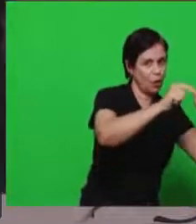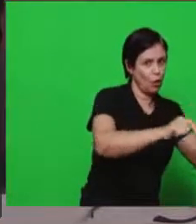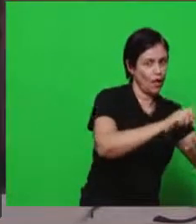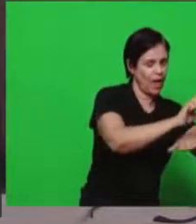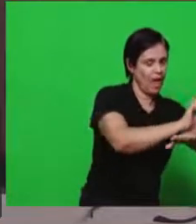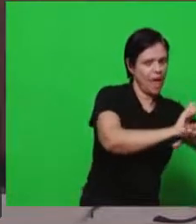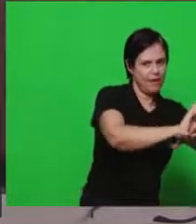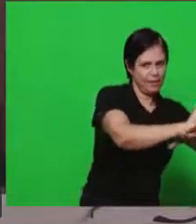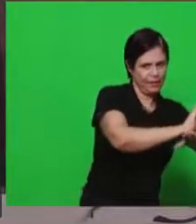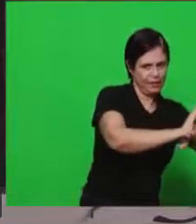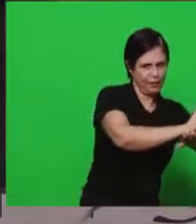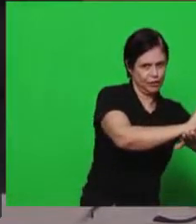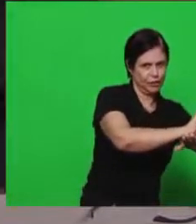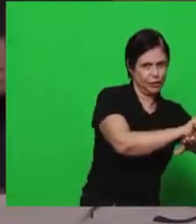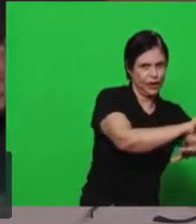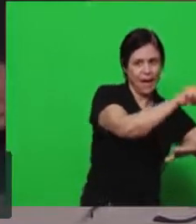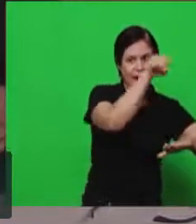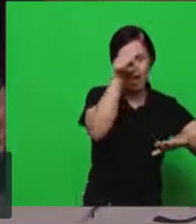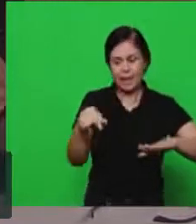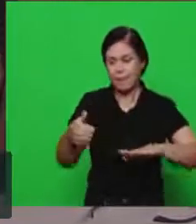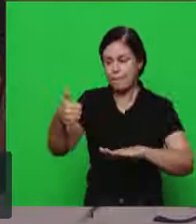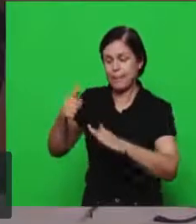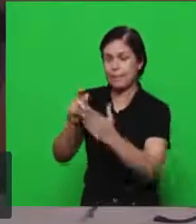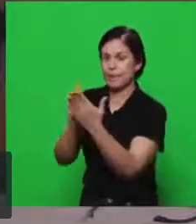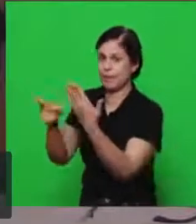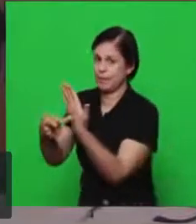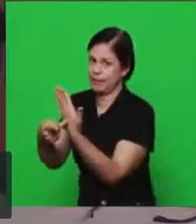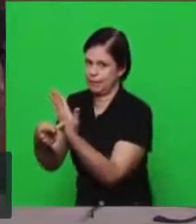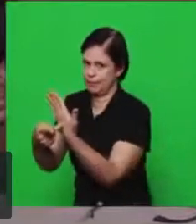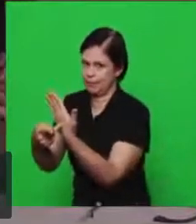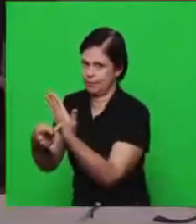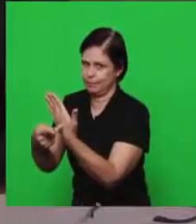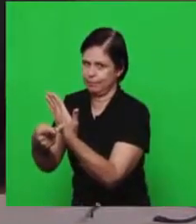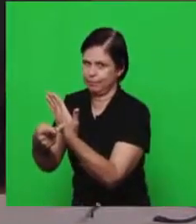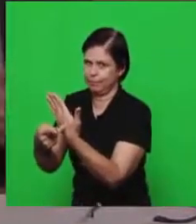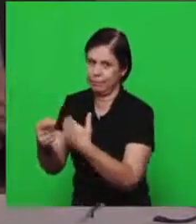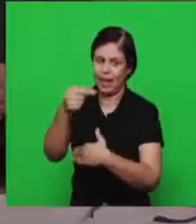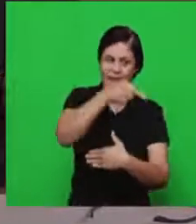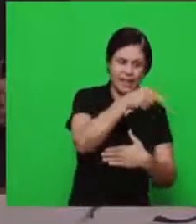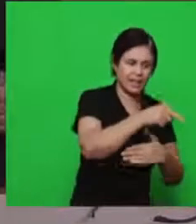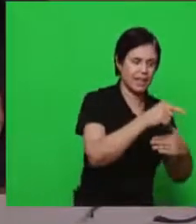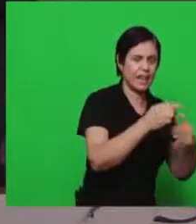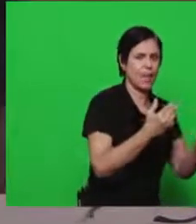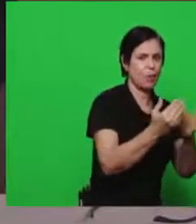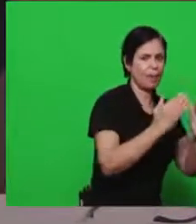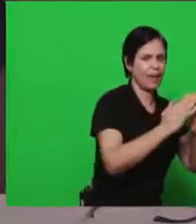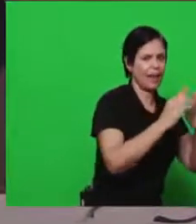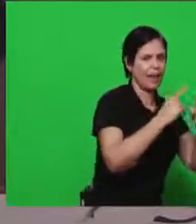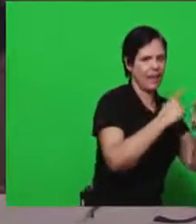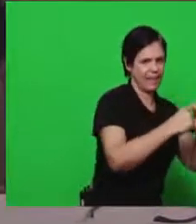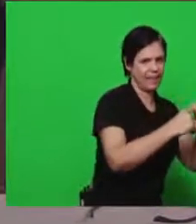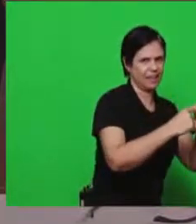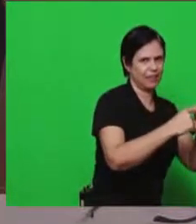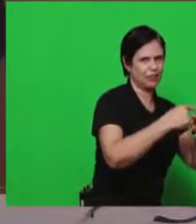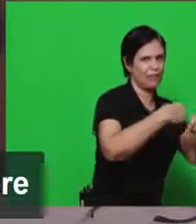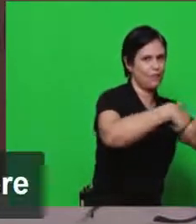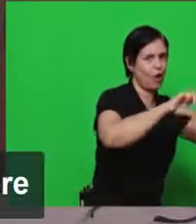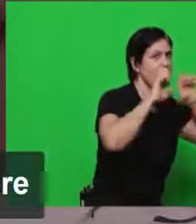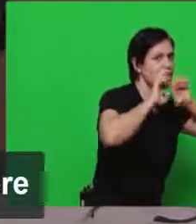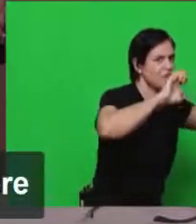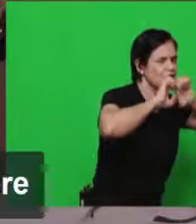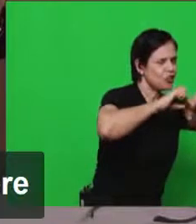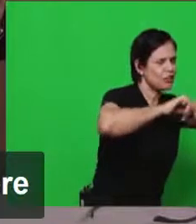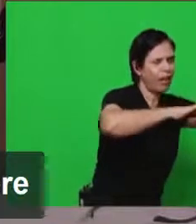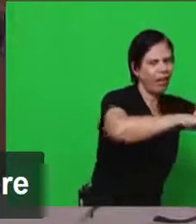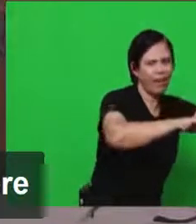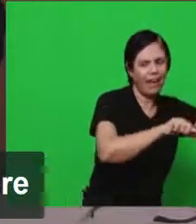comparação com a primeira parábola a igreja que saiu para evangelizar o semeador que saiu para semear então